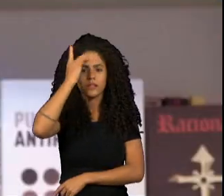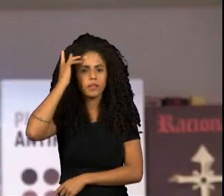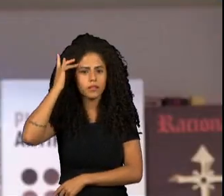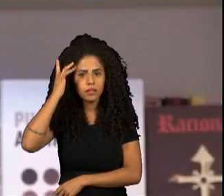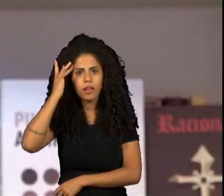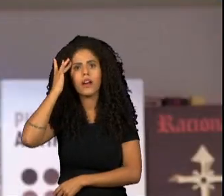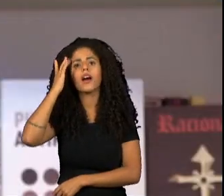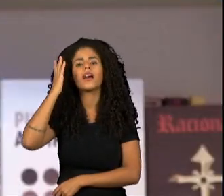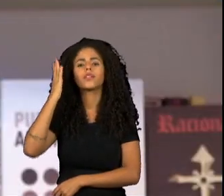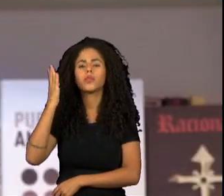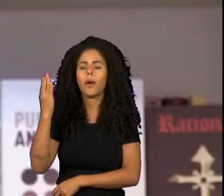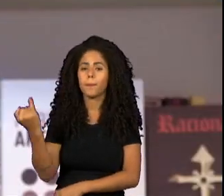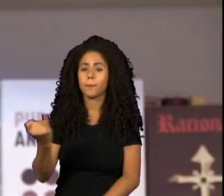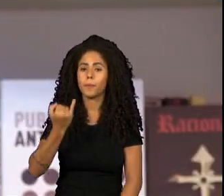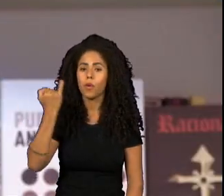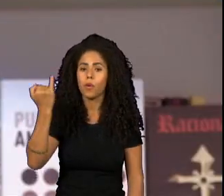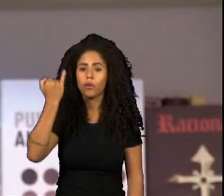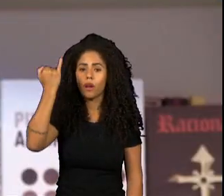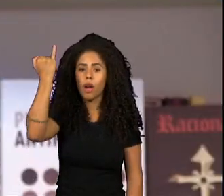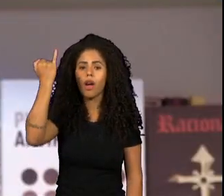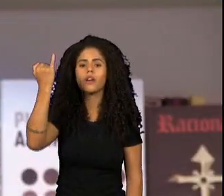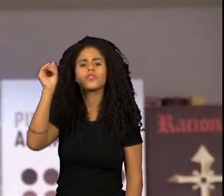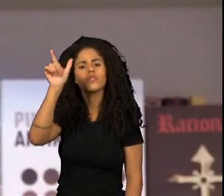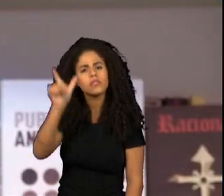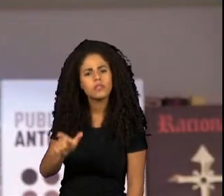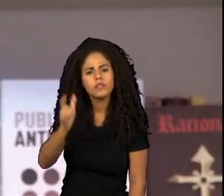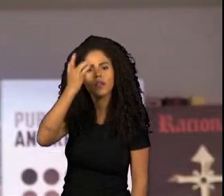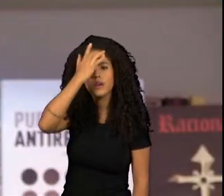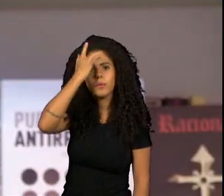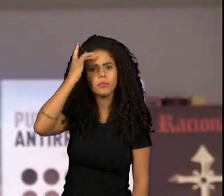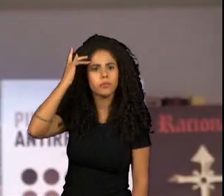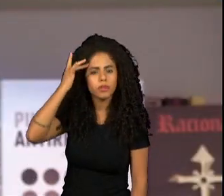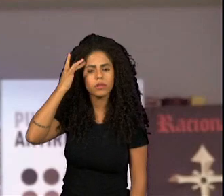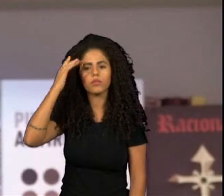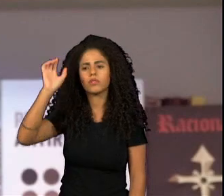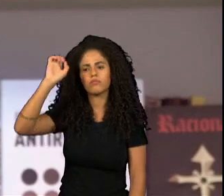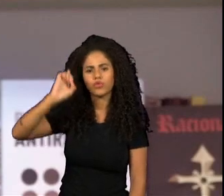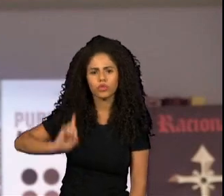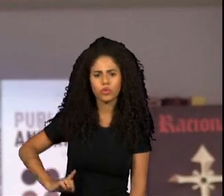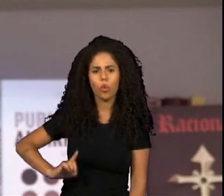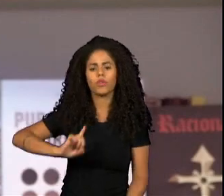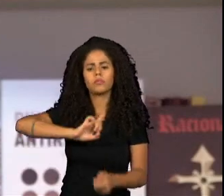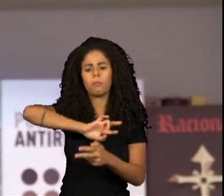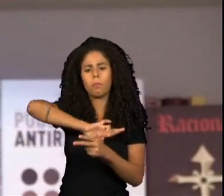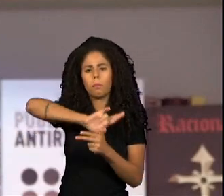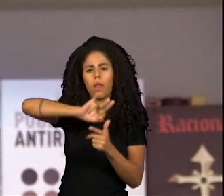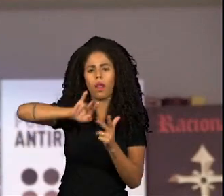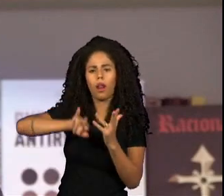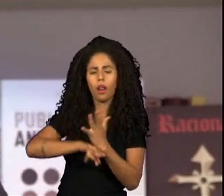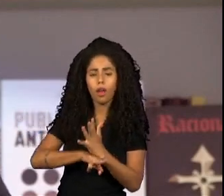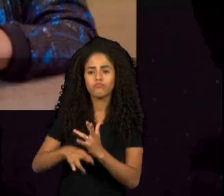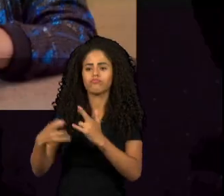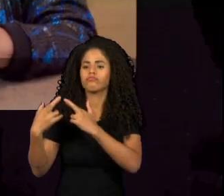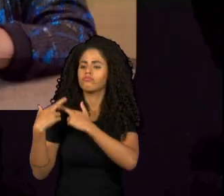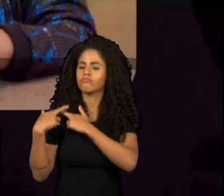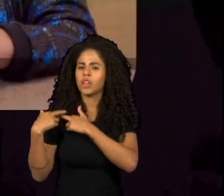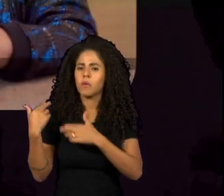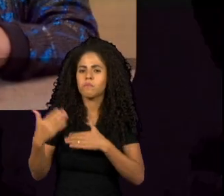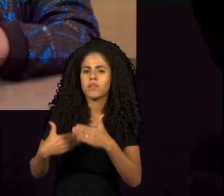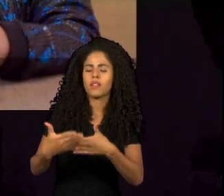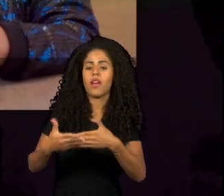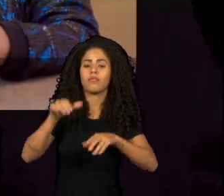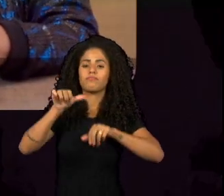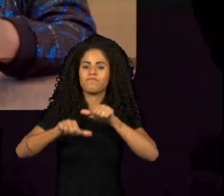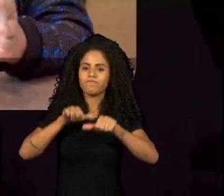fundamental. Pessoas pensando, produtores de conteúdo, diretores, enfim. Então, isso tem mudado também a